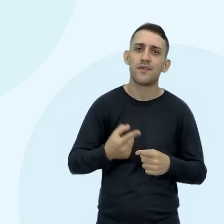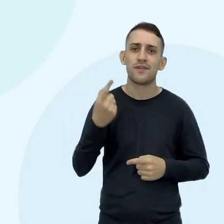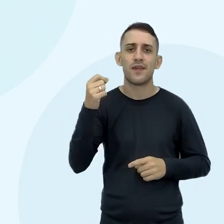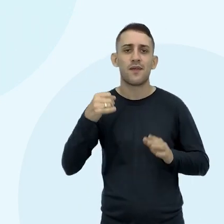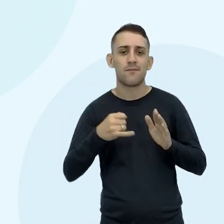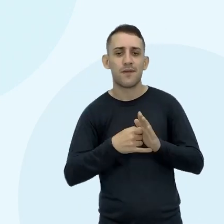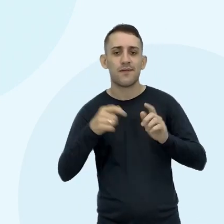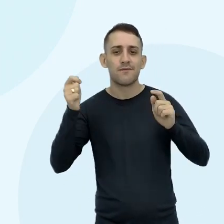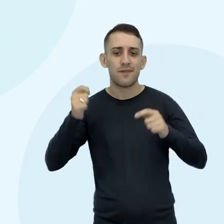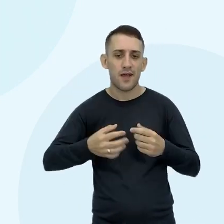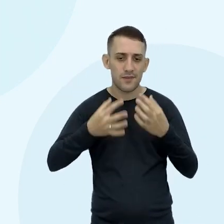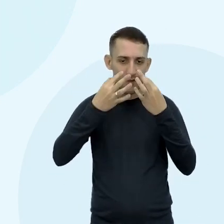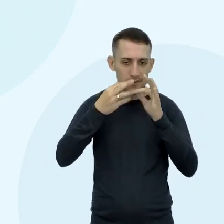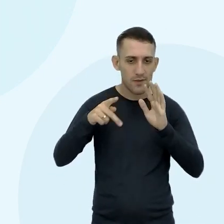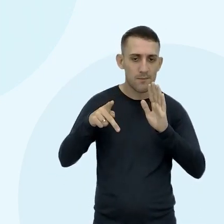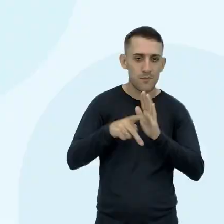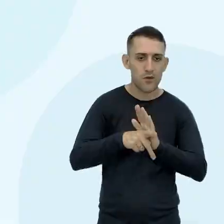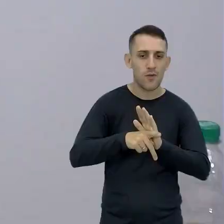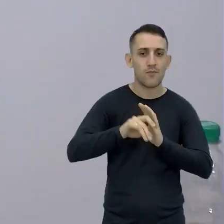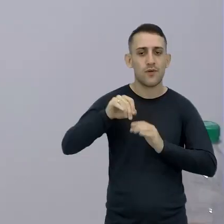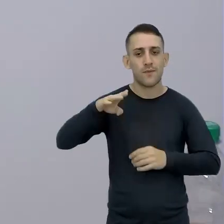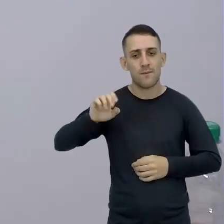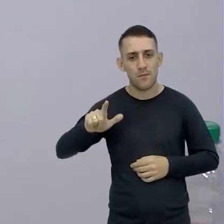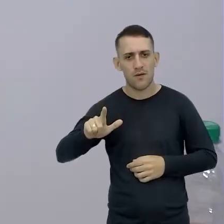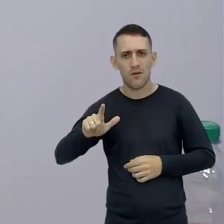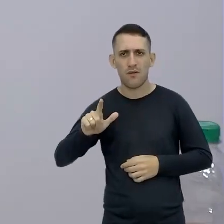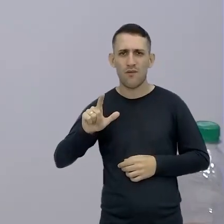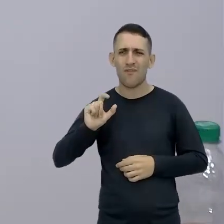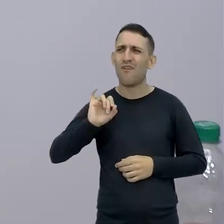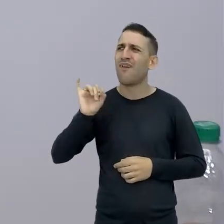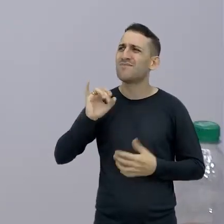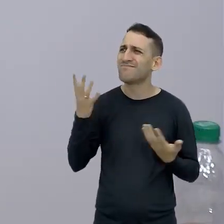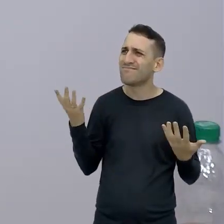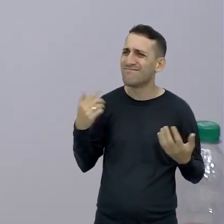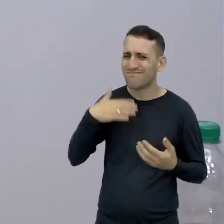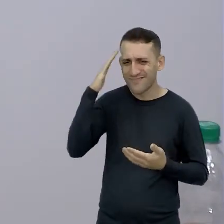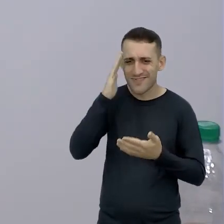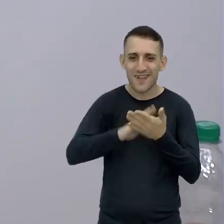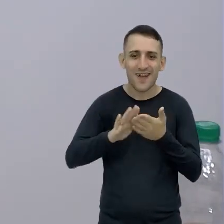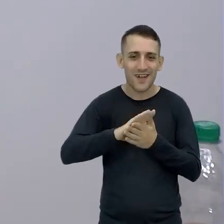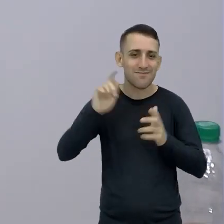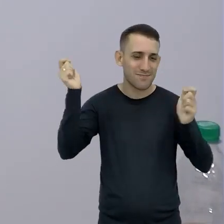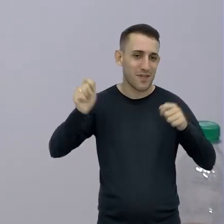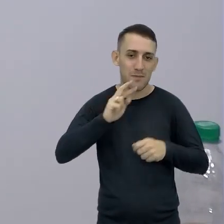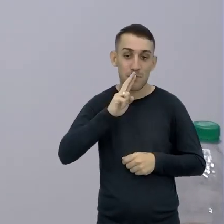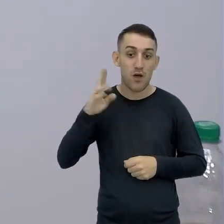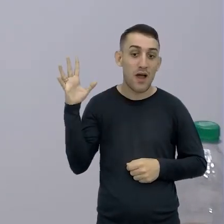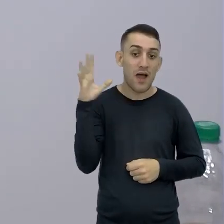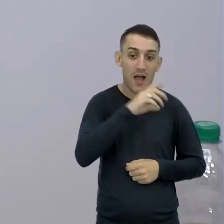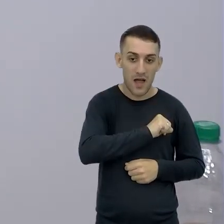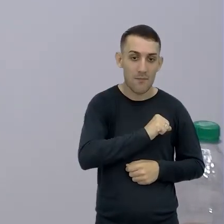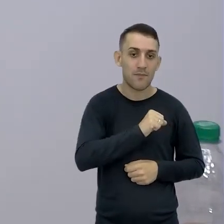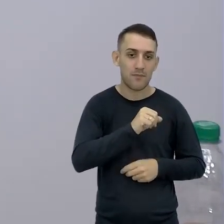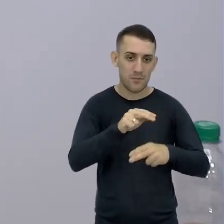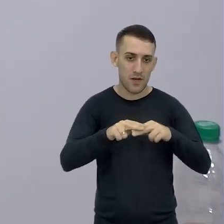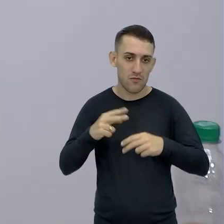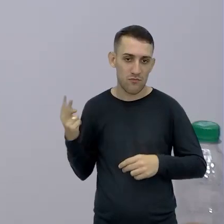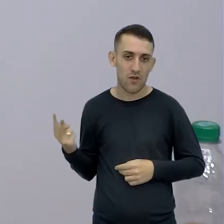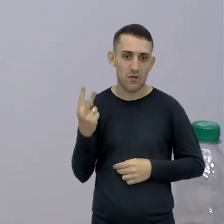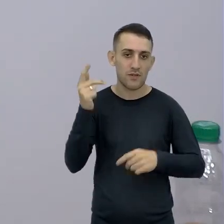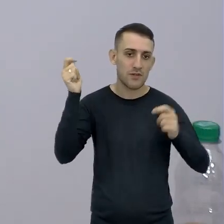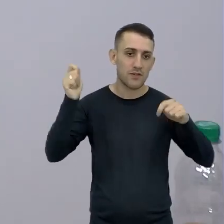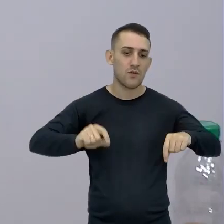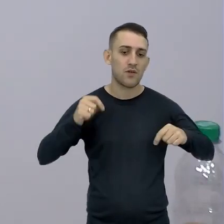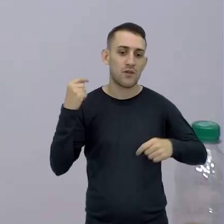A menos a concentração Em mol por litro A pessoa vai falar Oi? Né? Então você precisa De uma resposta rápida Em valores Que